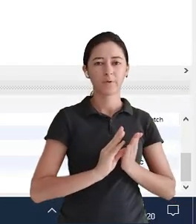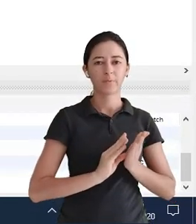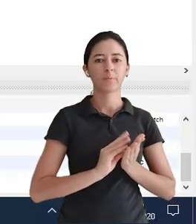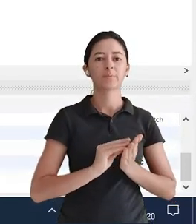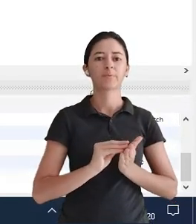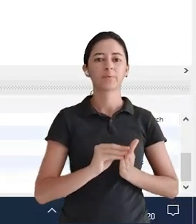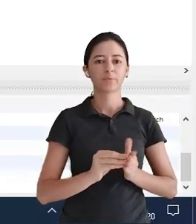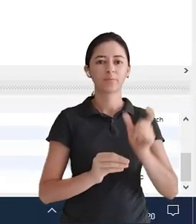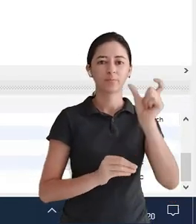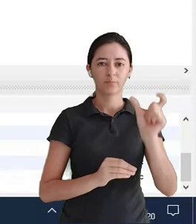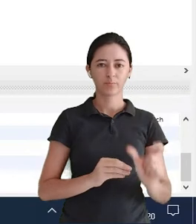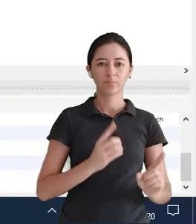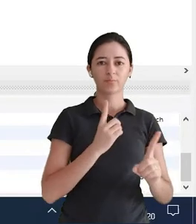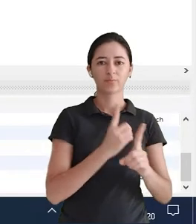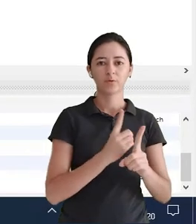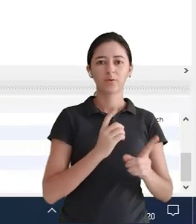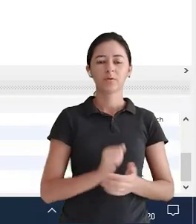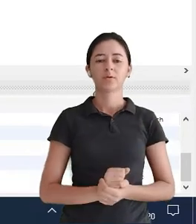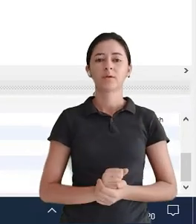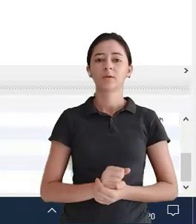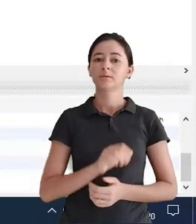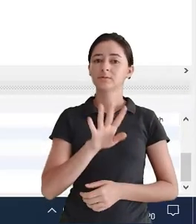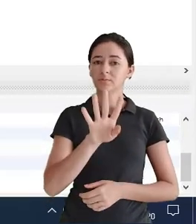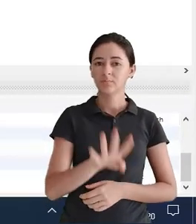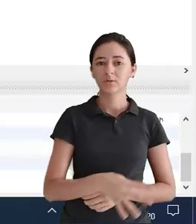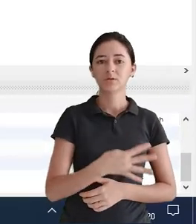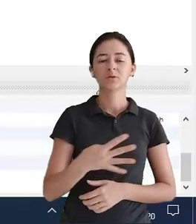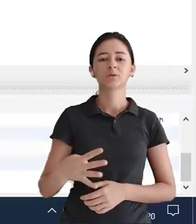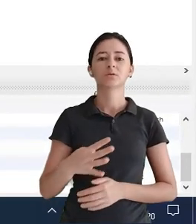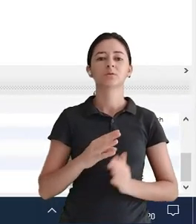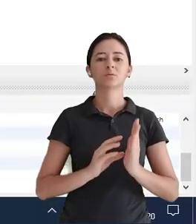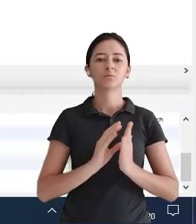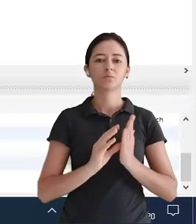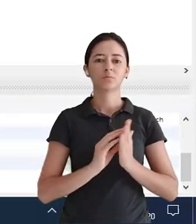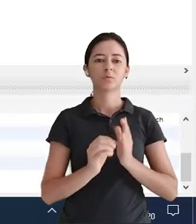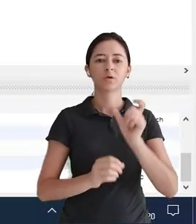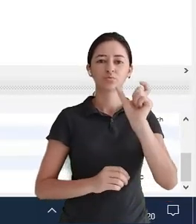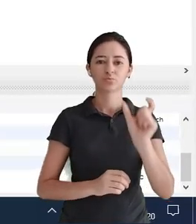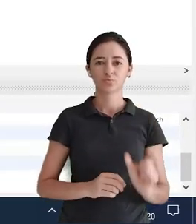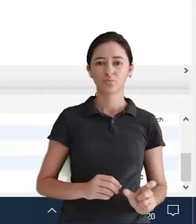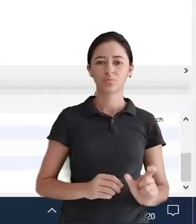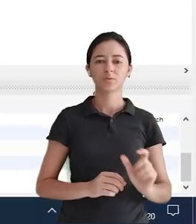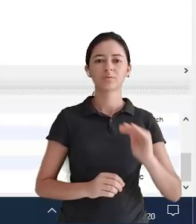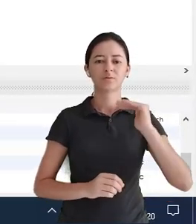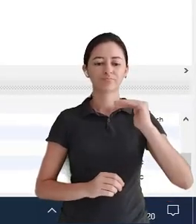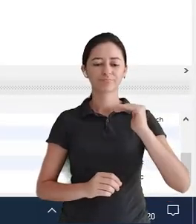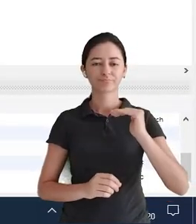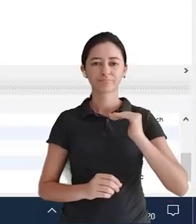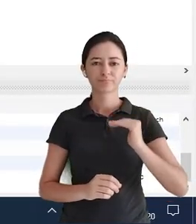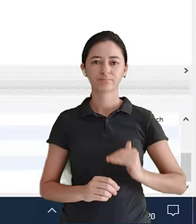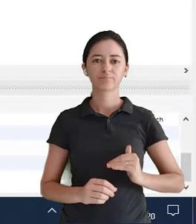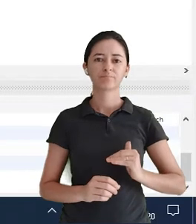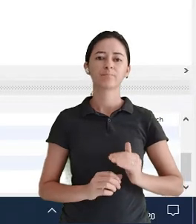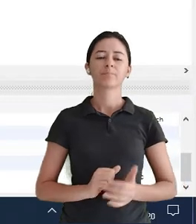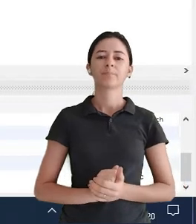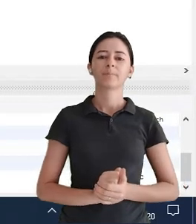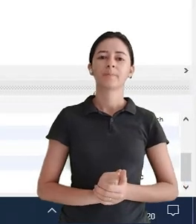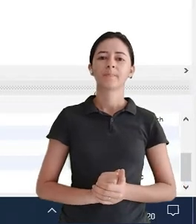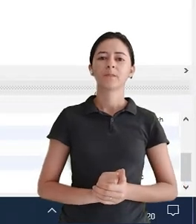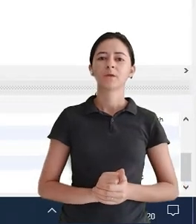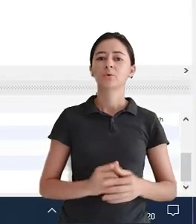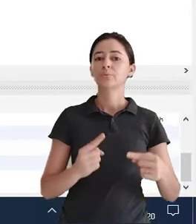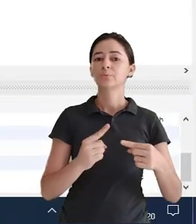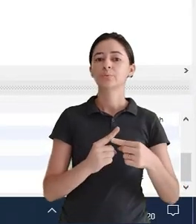Aqui está o banco criado Então aqui tá o banco E aqui tá as tabelas do banco E aqui tá as colunas do banco Na sequência dela